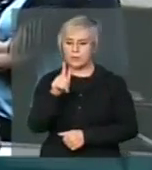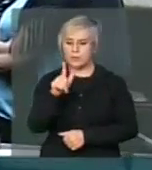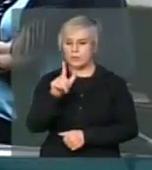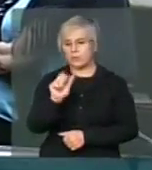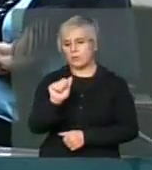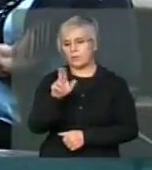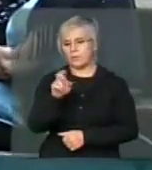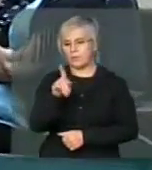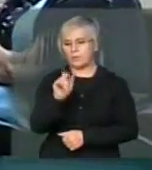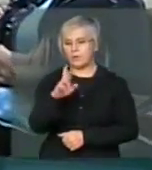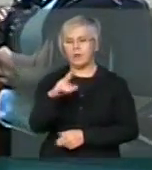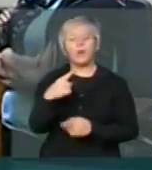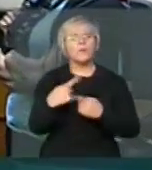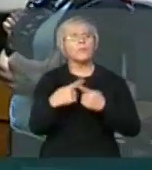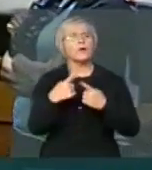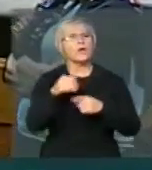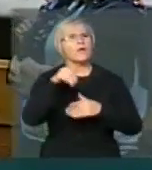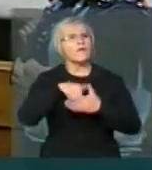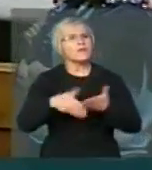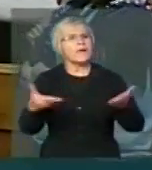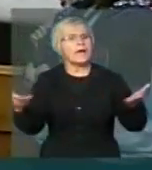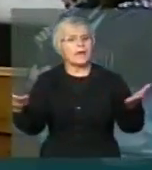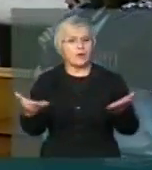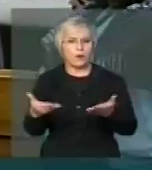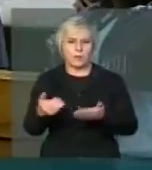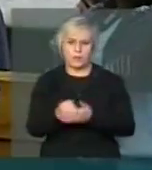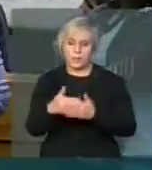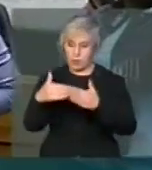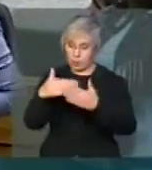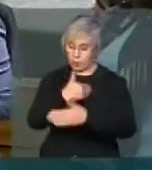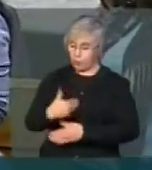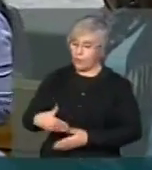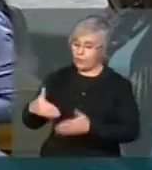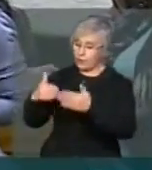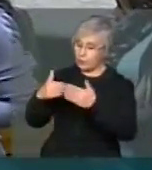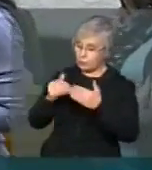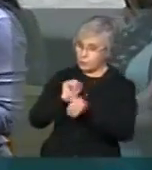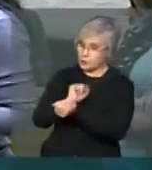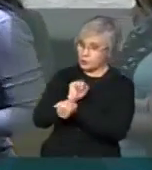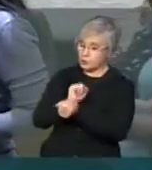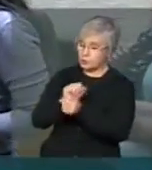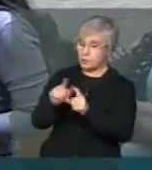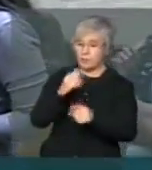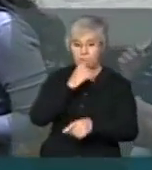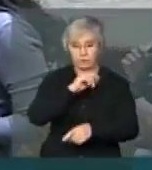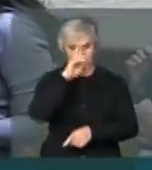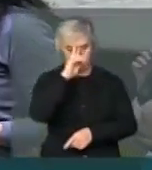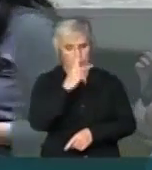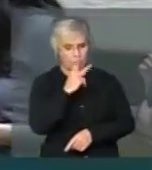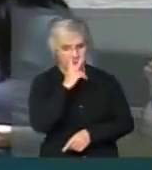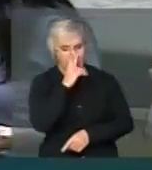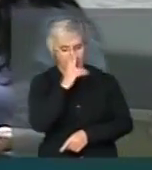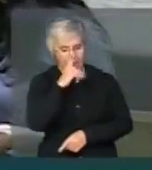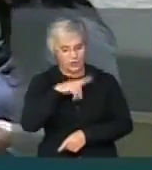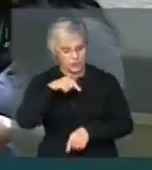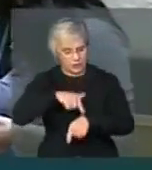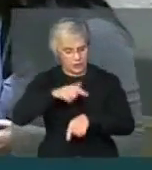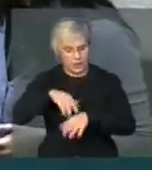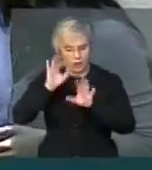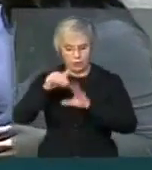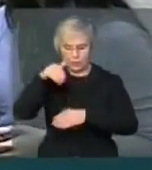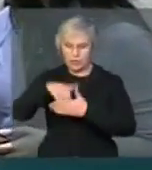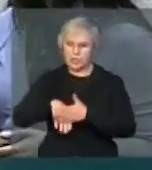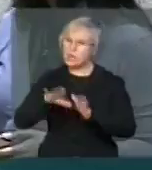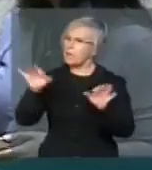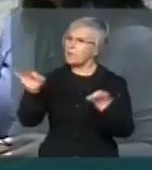se deve votar. O governo fez um apelo aí pelo adiamento para discutir mais essa proposta. O senhor acredita que já está na hora de votar essa proposta? Já está na hora, essa